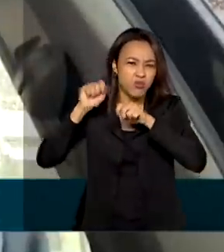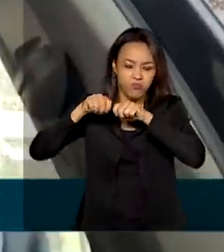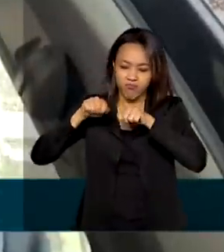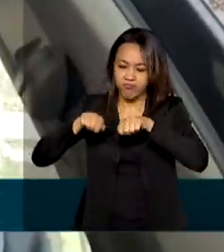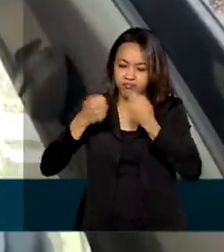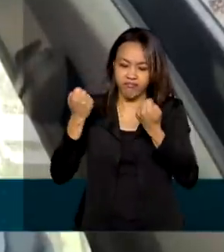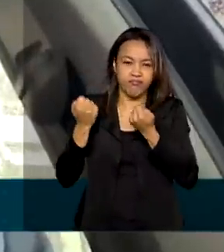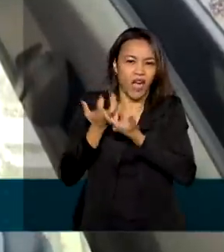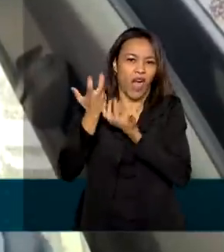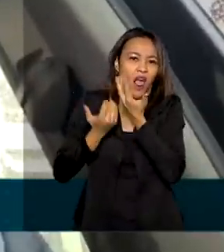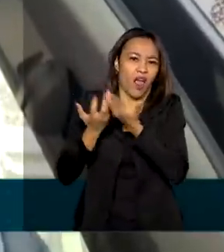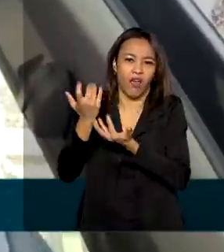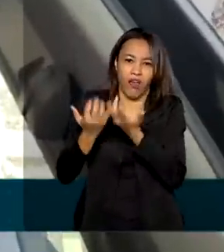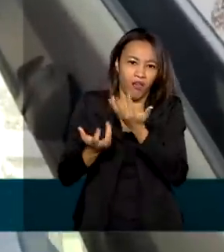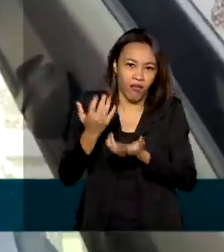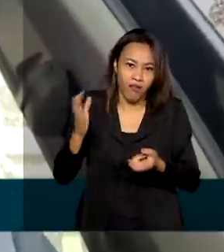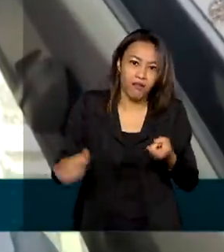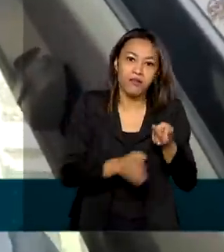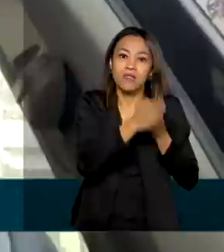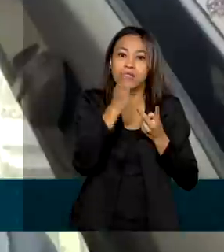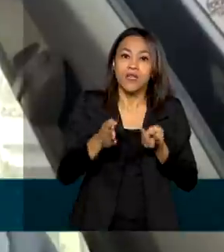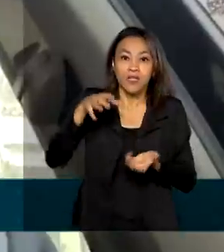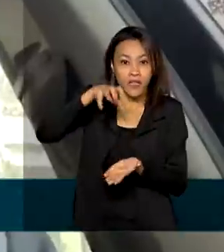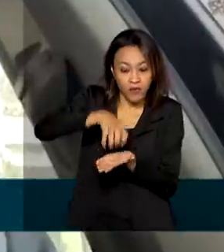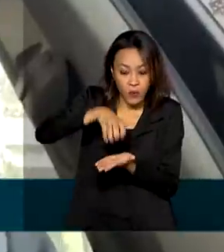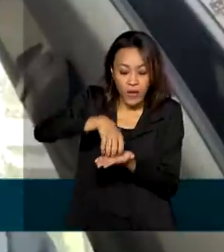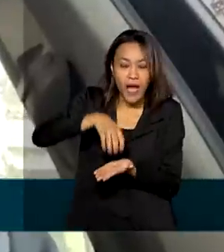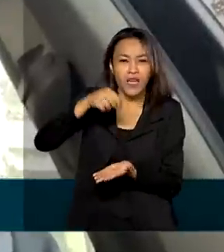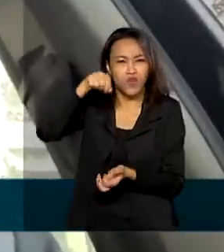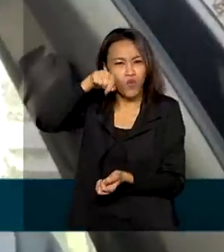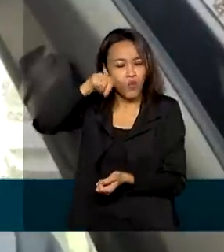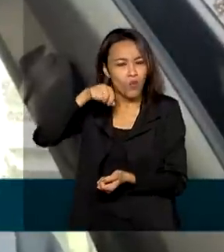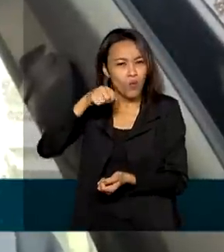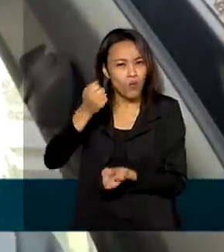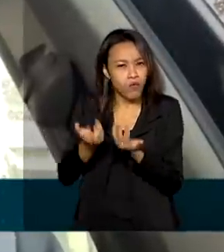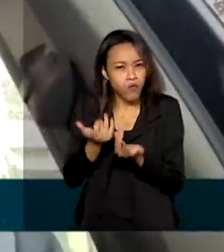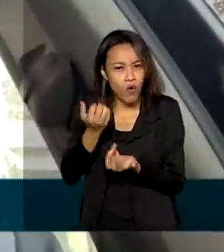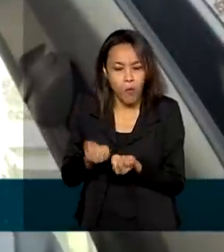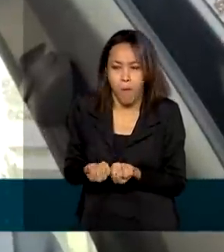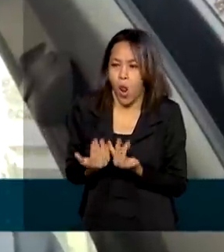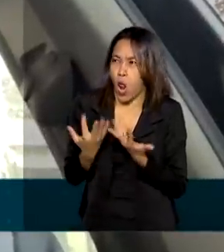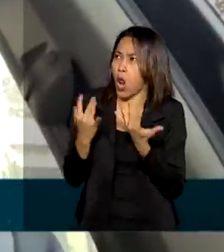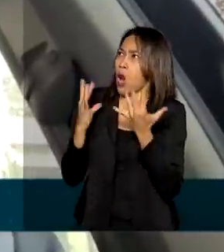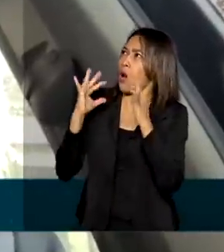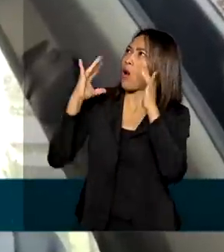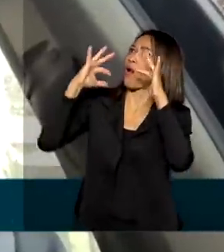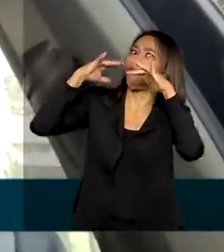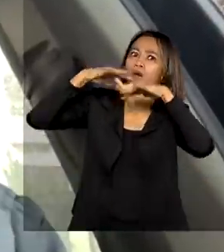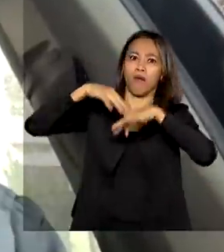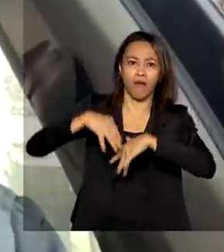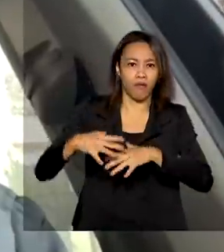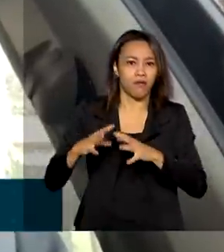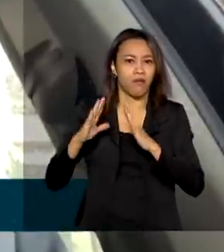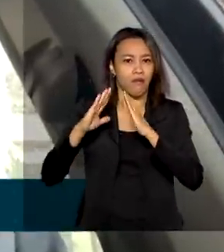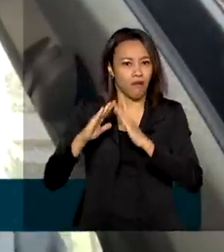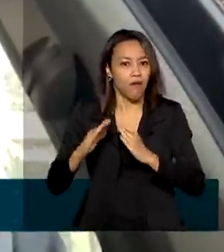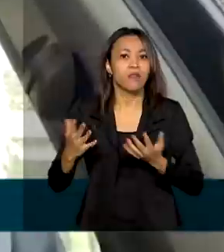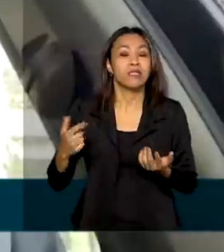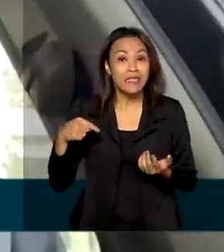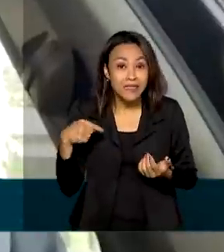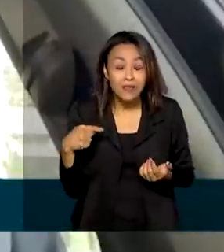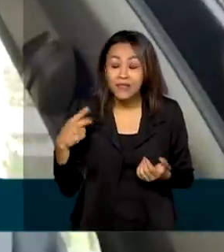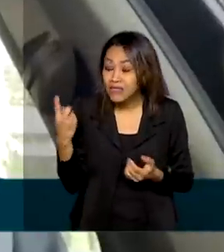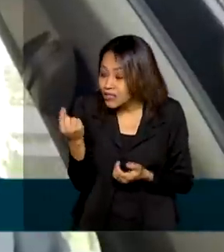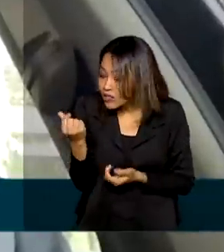onde teve a sede, parte da sede queimada. Então, isso vai ser de grande valia